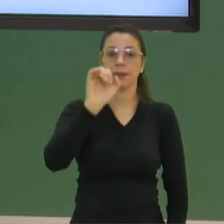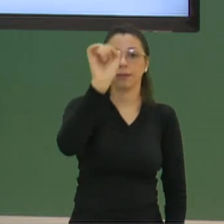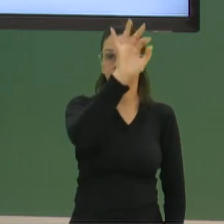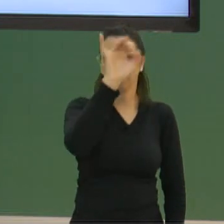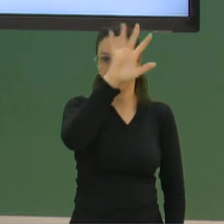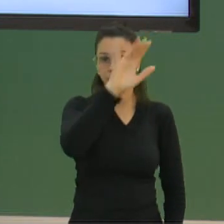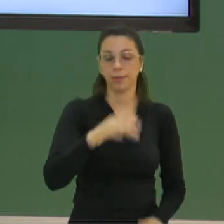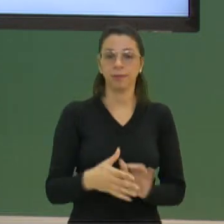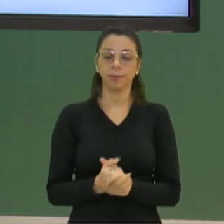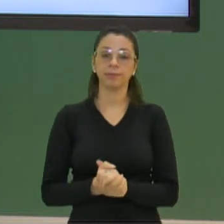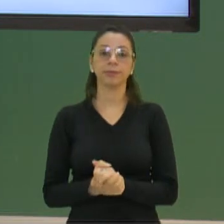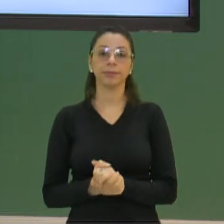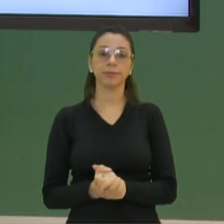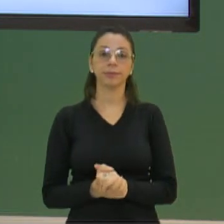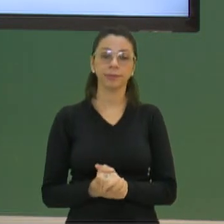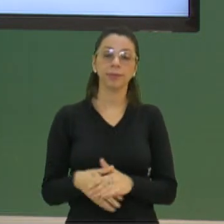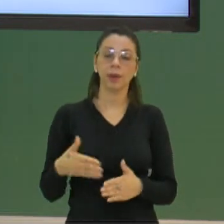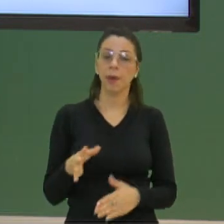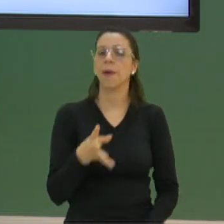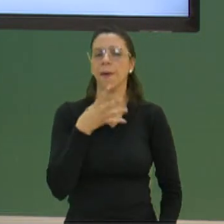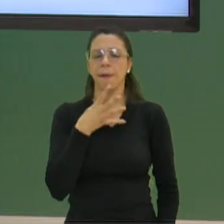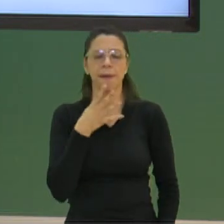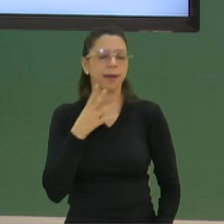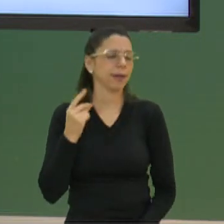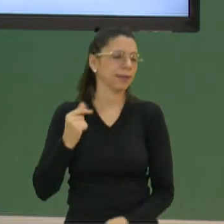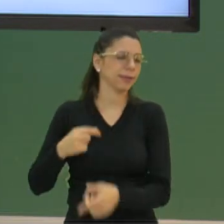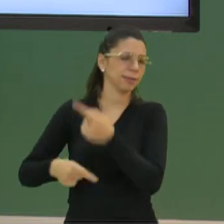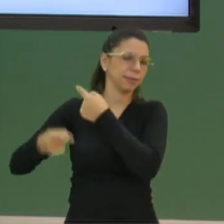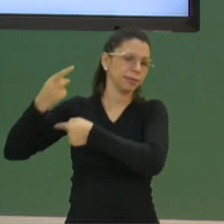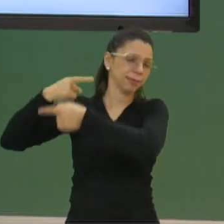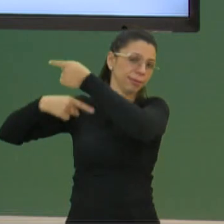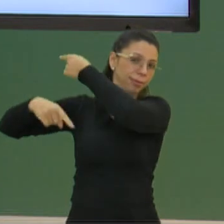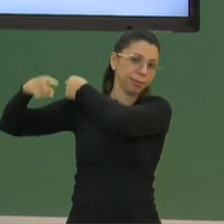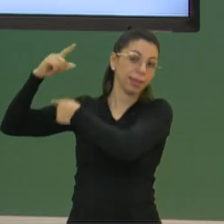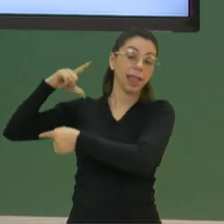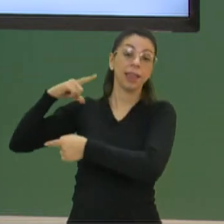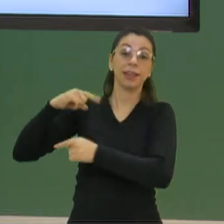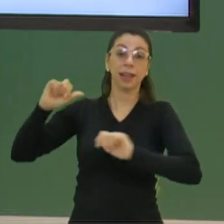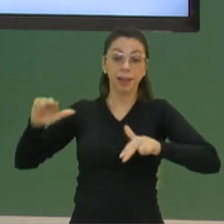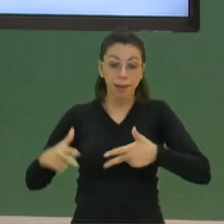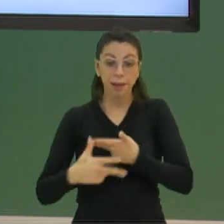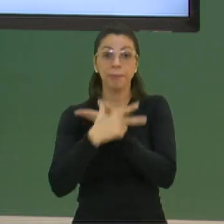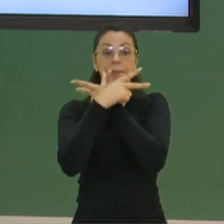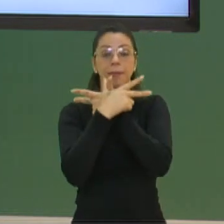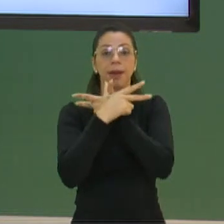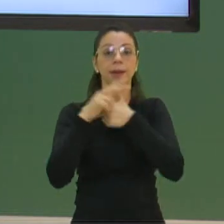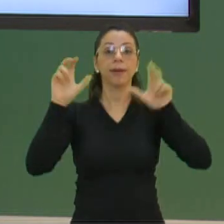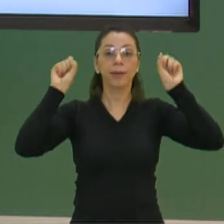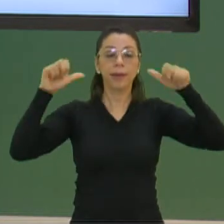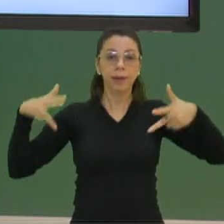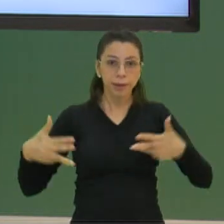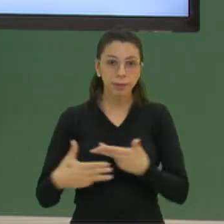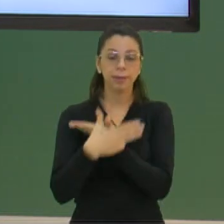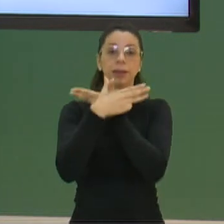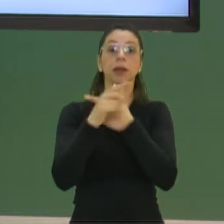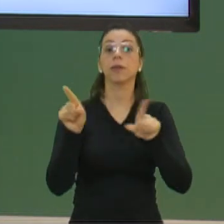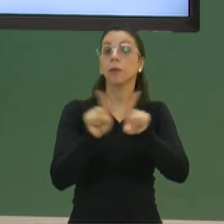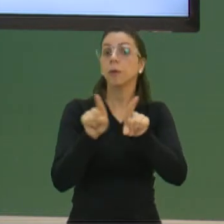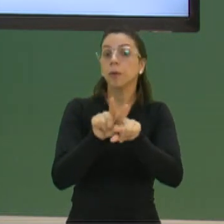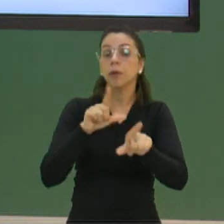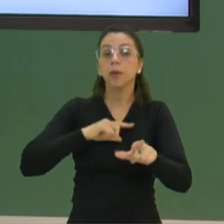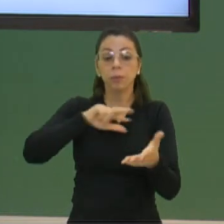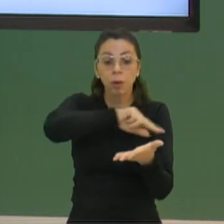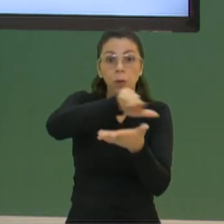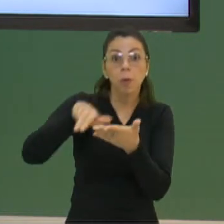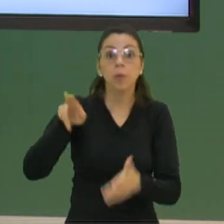atrás. As civilizações maias e aztecas, eles cultivavam essa planta e utilizavam o